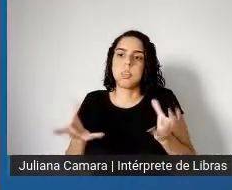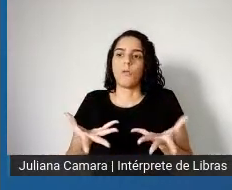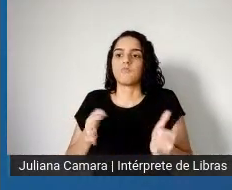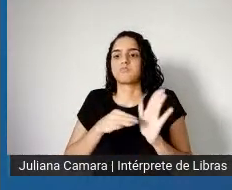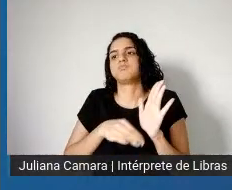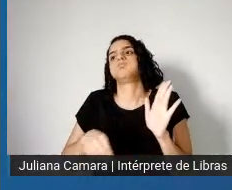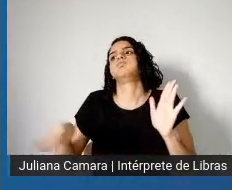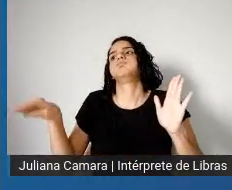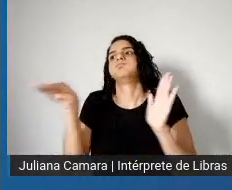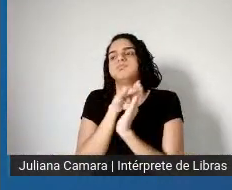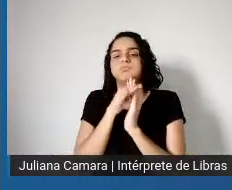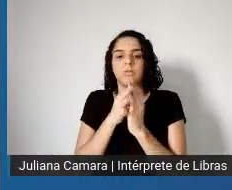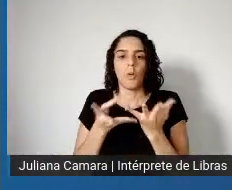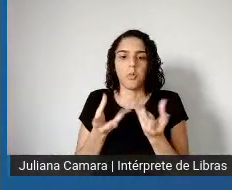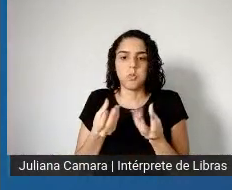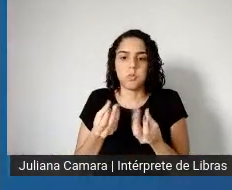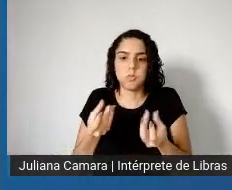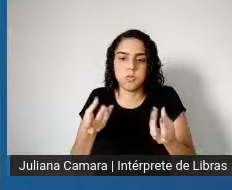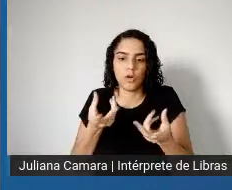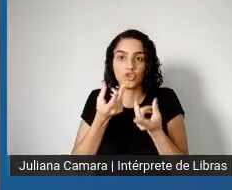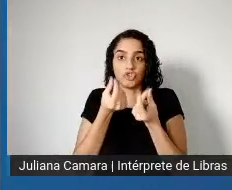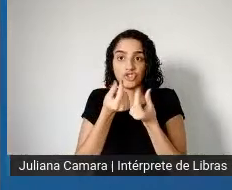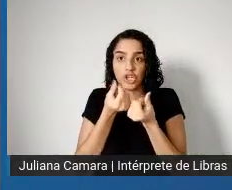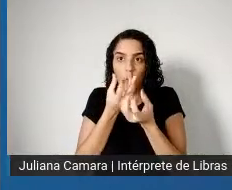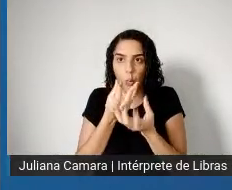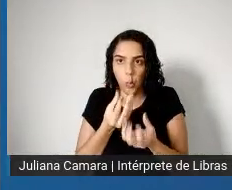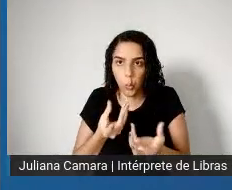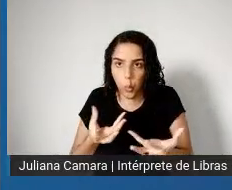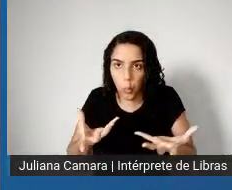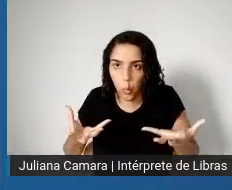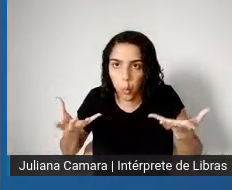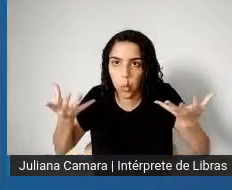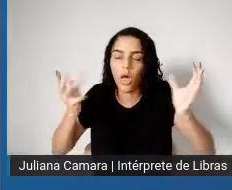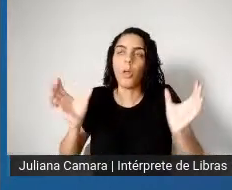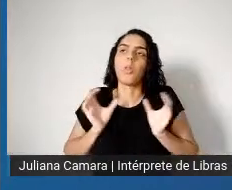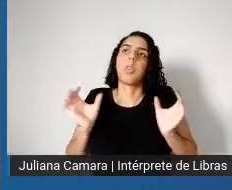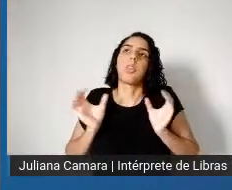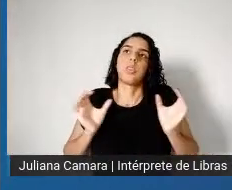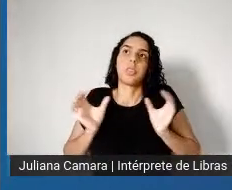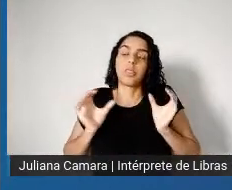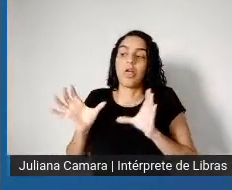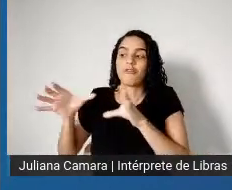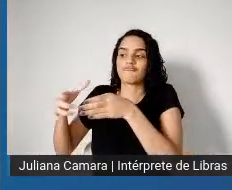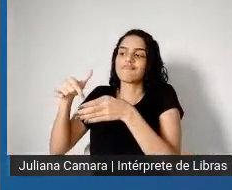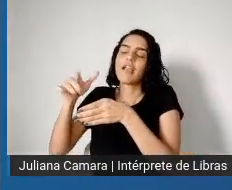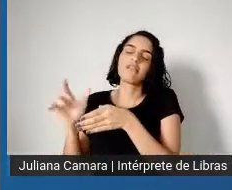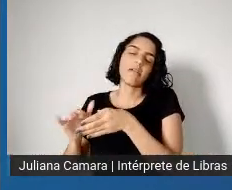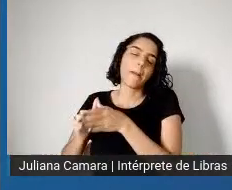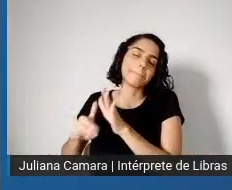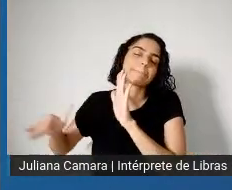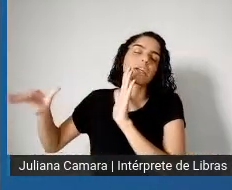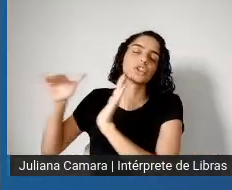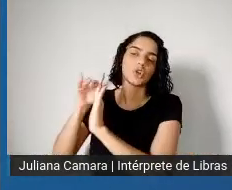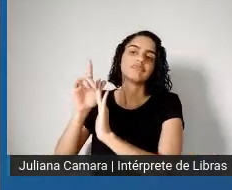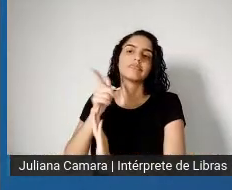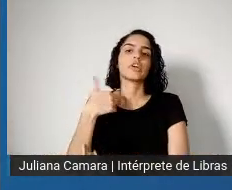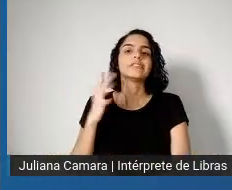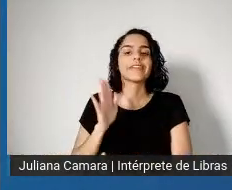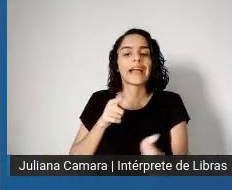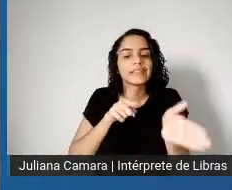período curto, né, historicamente curto, né, que foi essa pandemia. Se os gráficos de crescimento